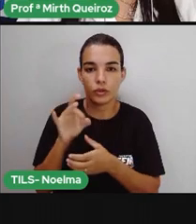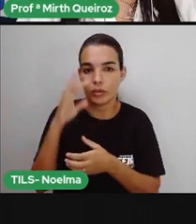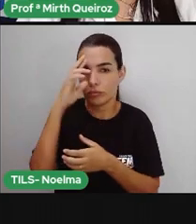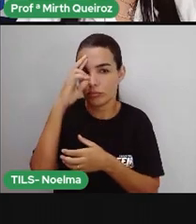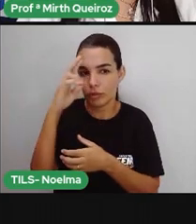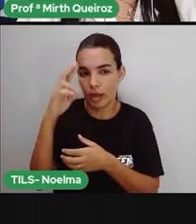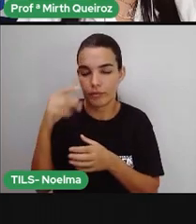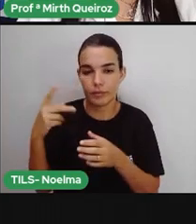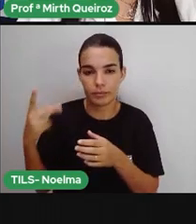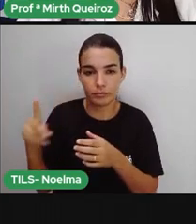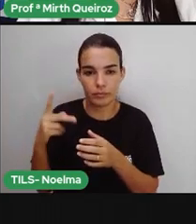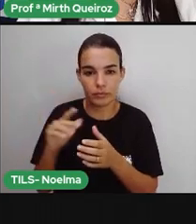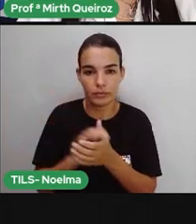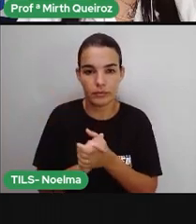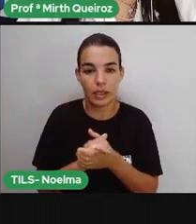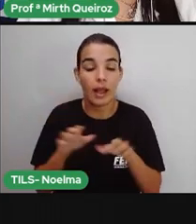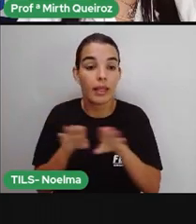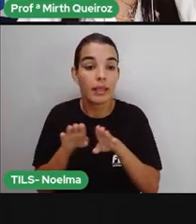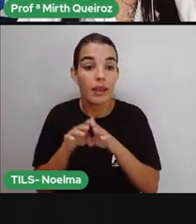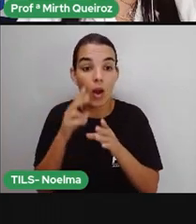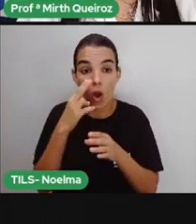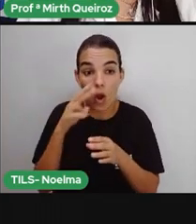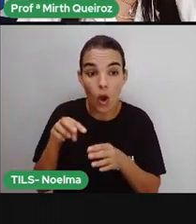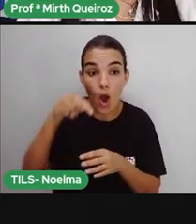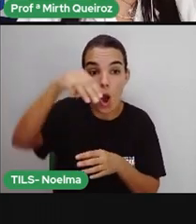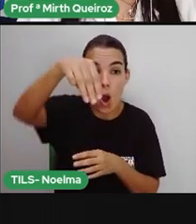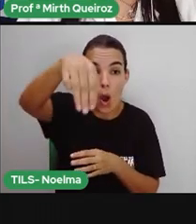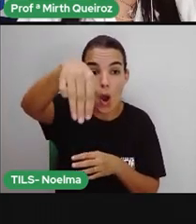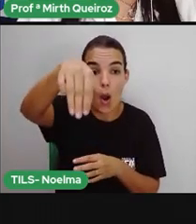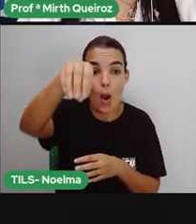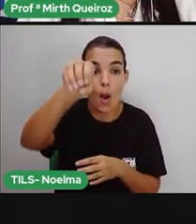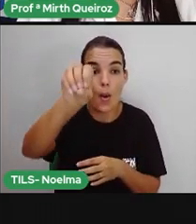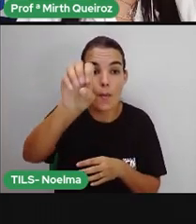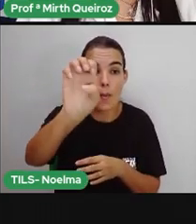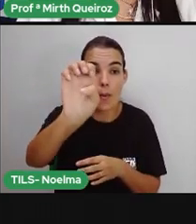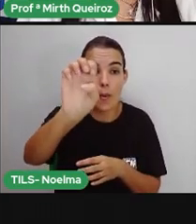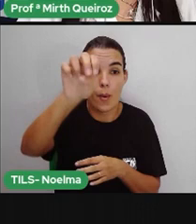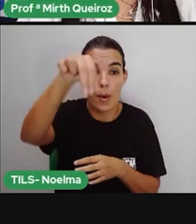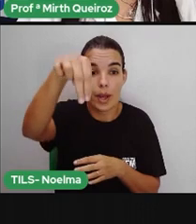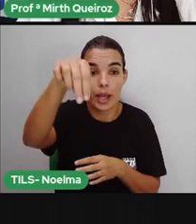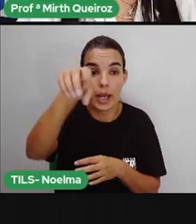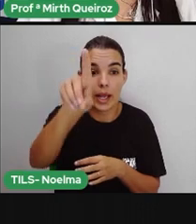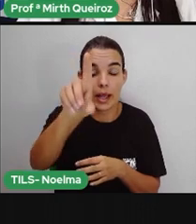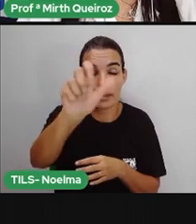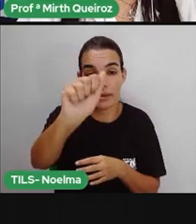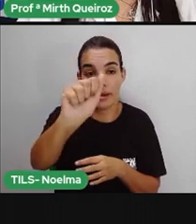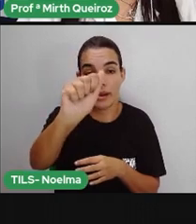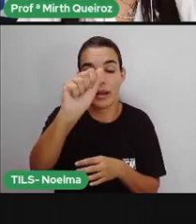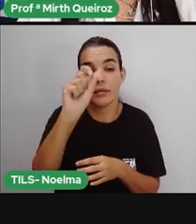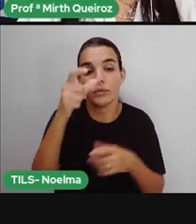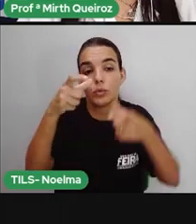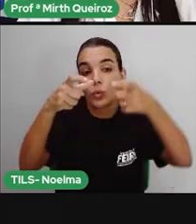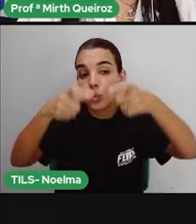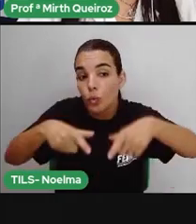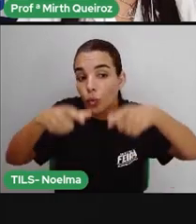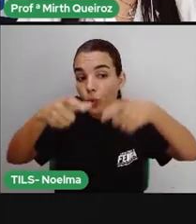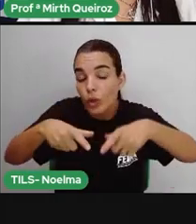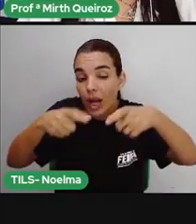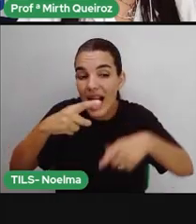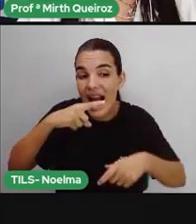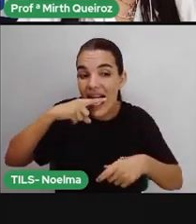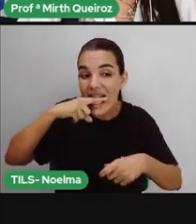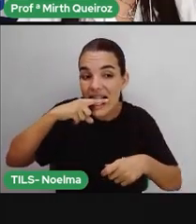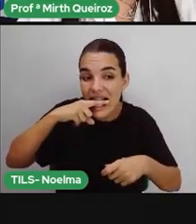E aqui nós temos a moenda, que era o local onde a cana-de-açúcar,